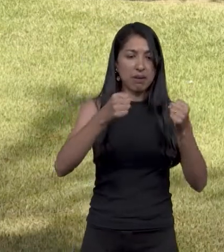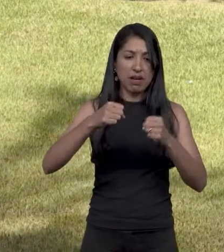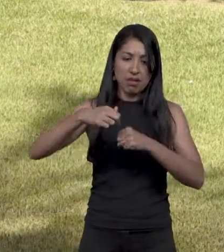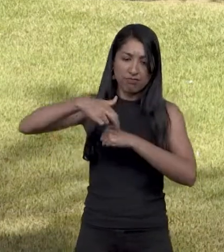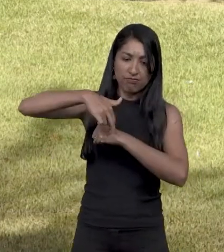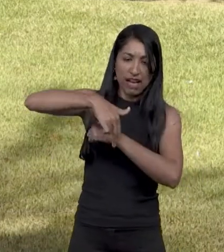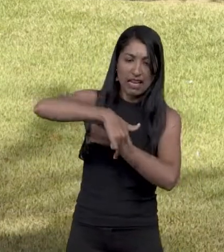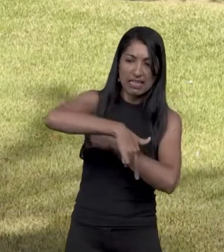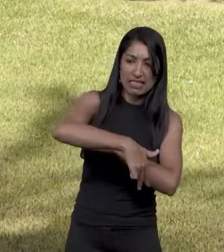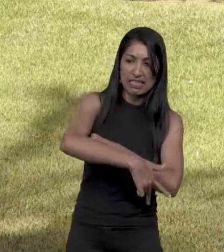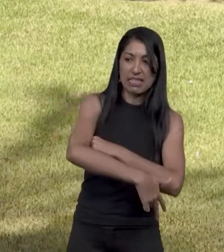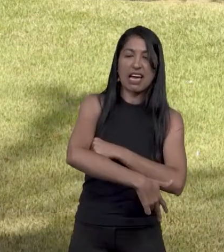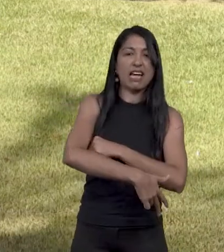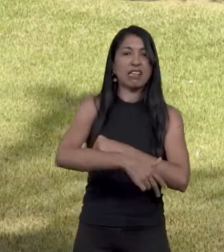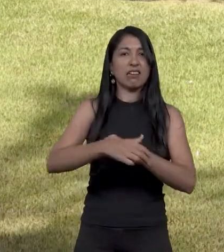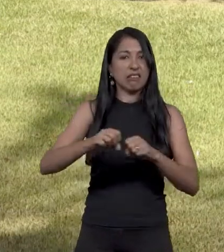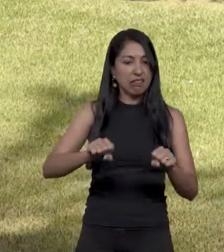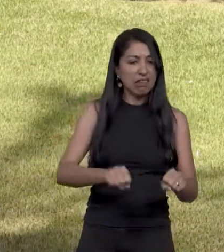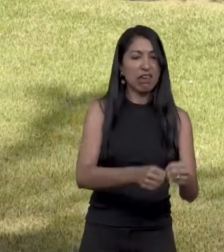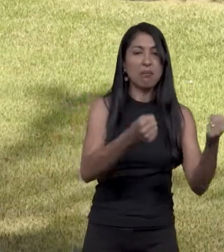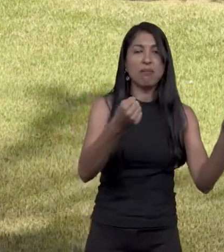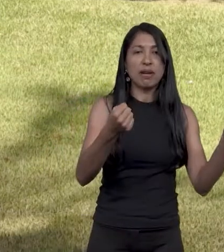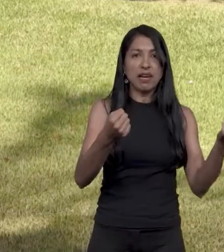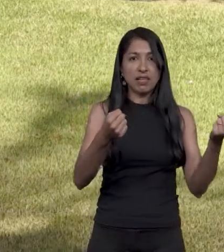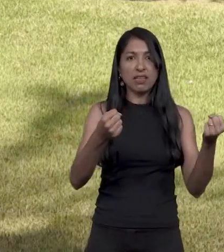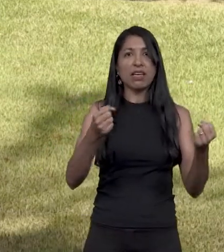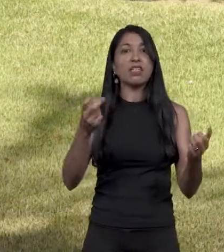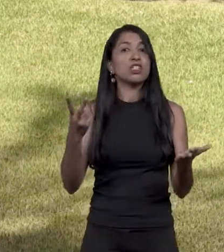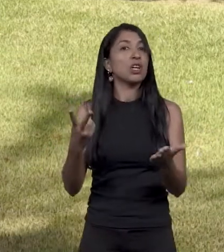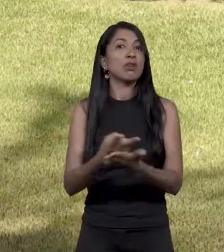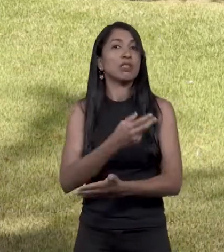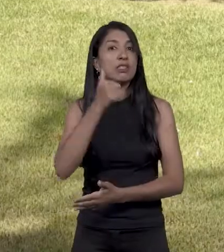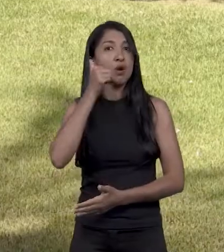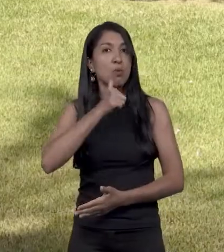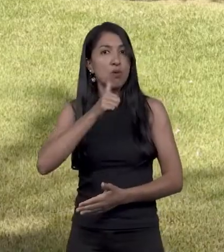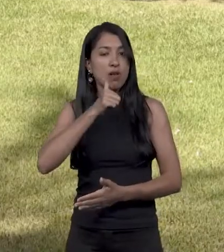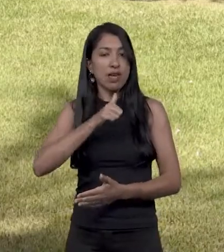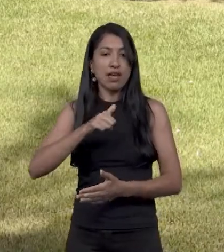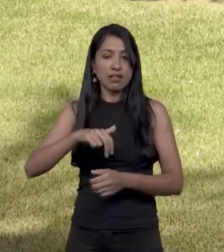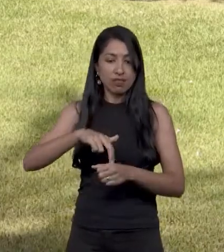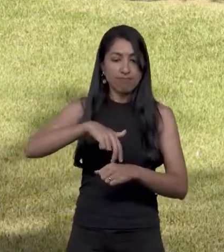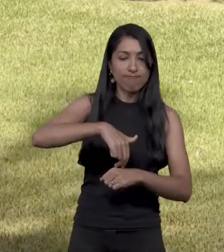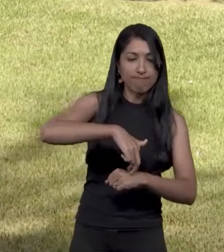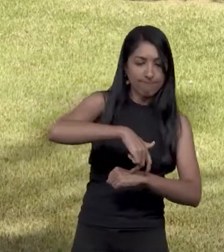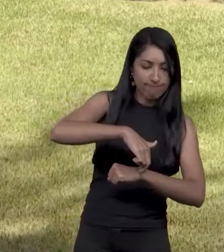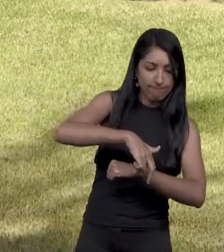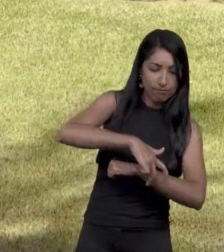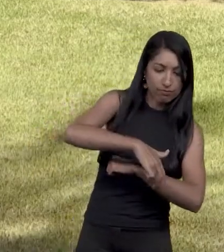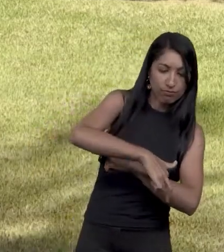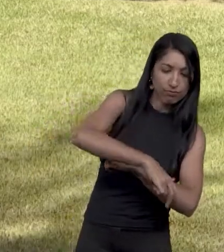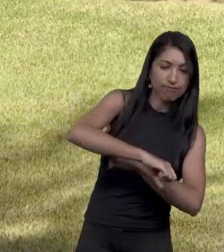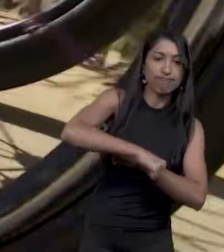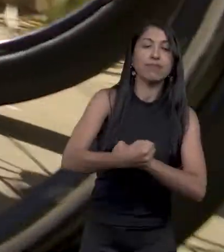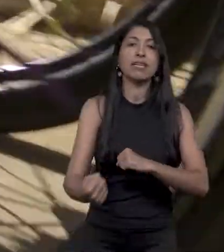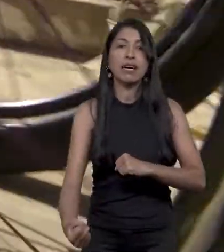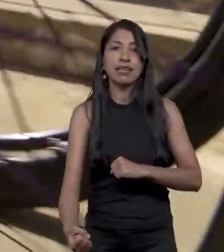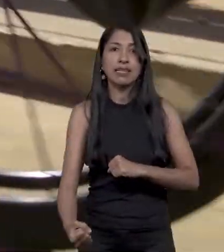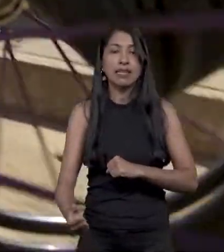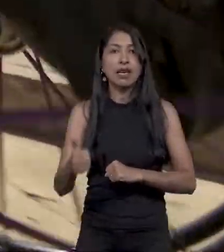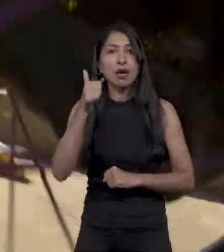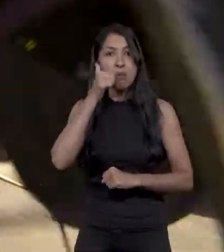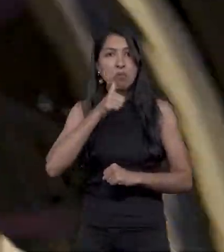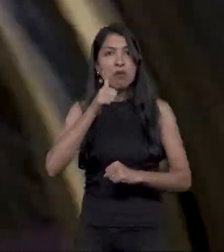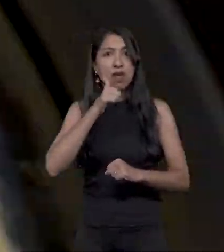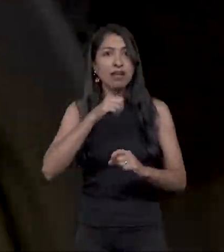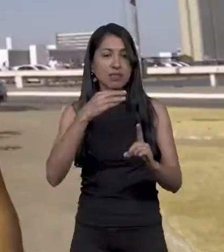escada rolante que já tem no coletivo denúncias que foi pedir ajuda a alguém para descer a escada rolante porque o elevador não funcionava. Essa mulher acabou sofrendo um